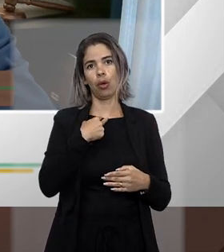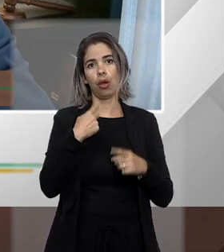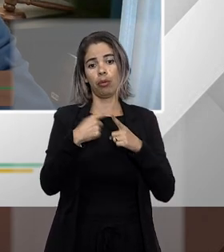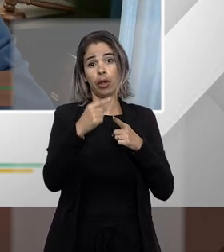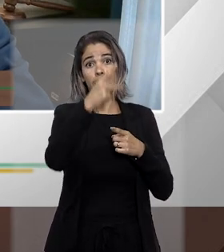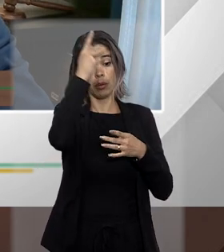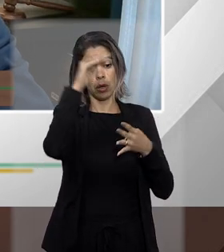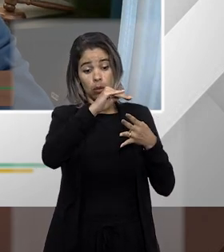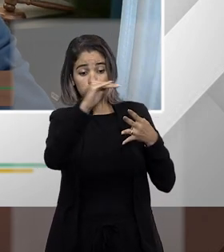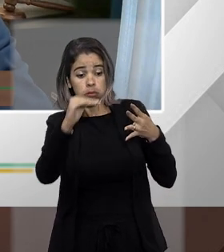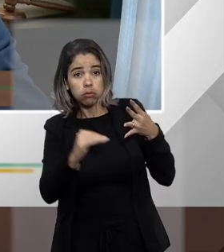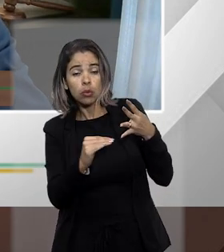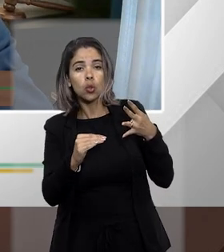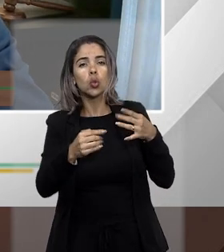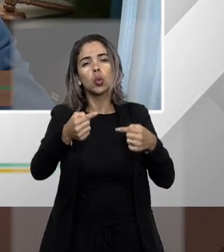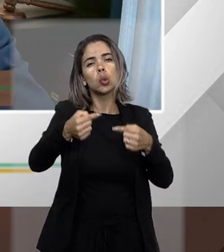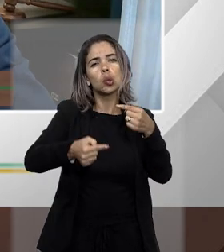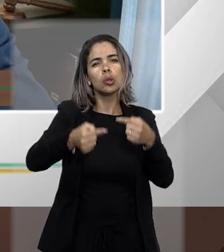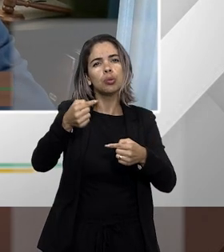aquela questão